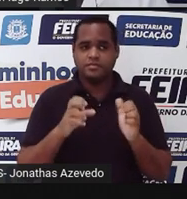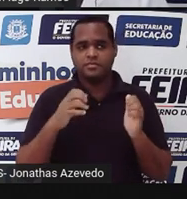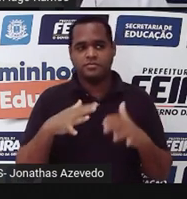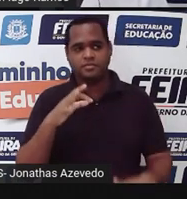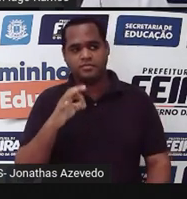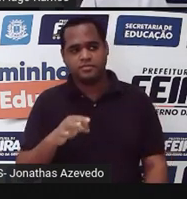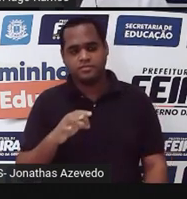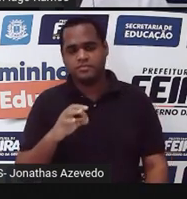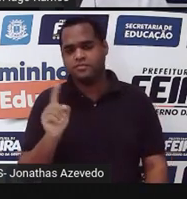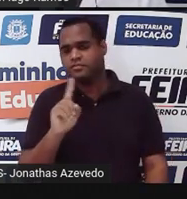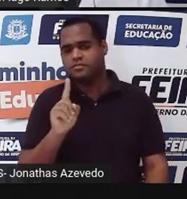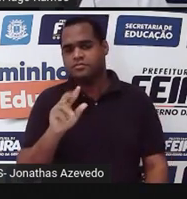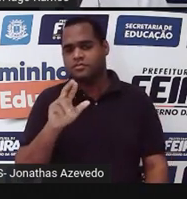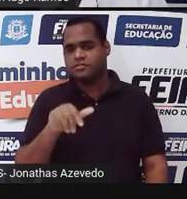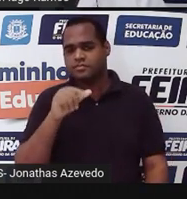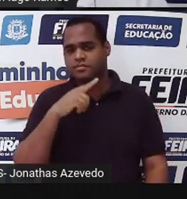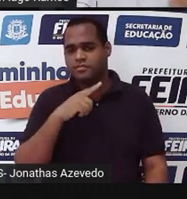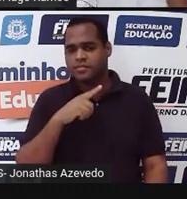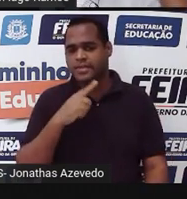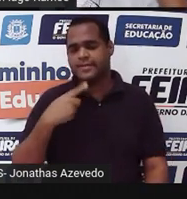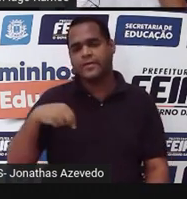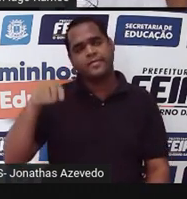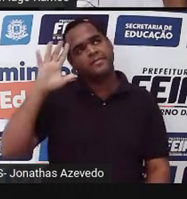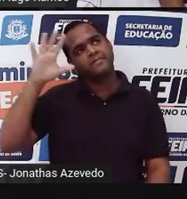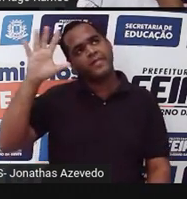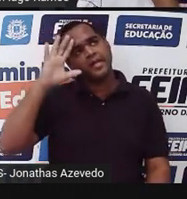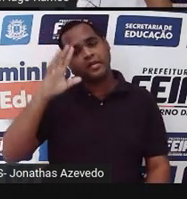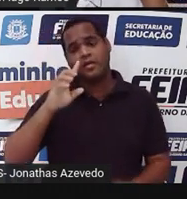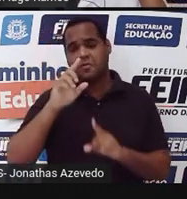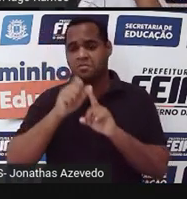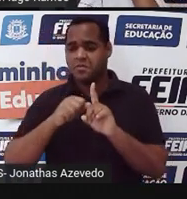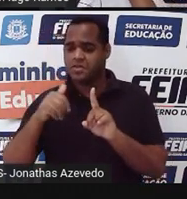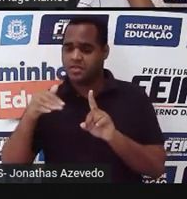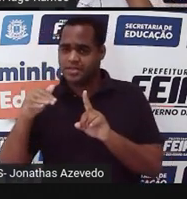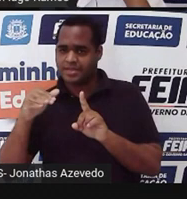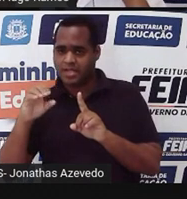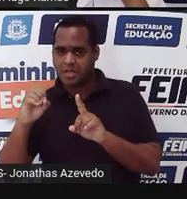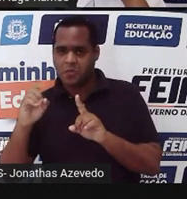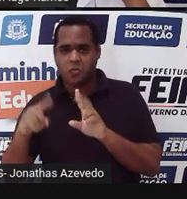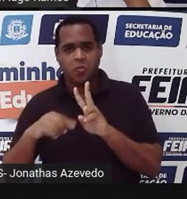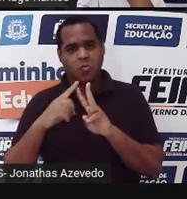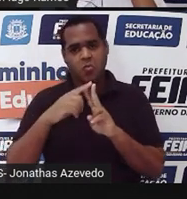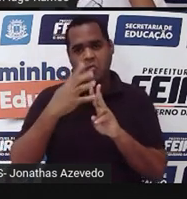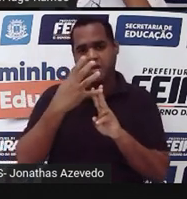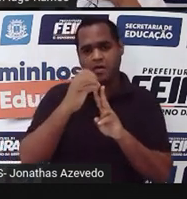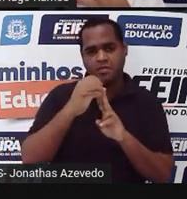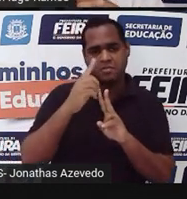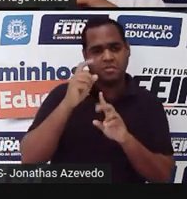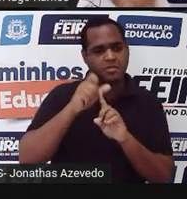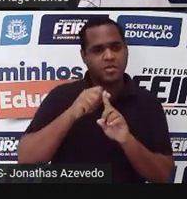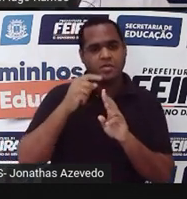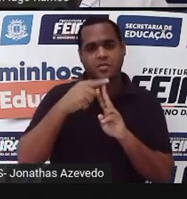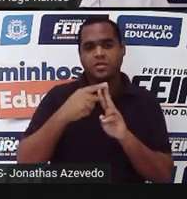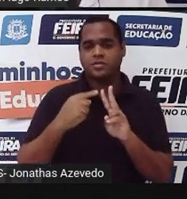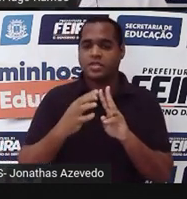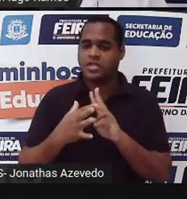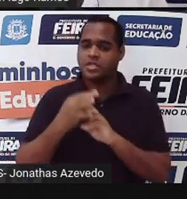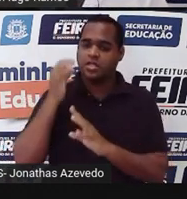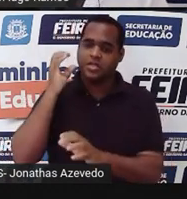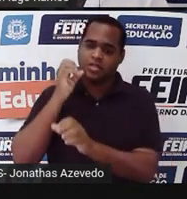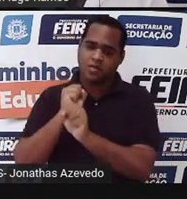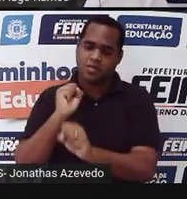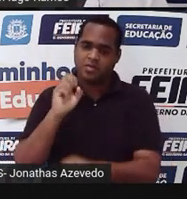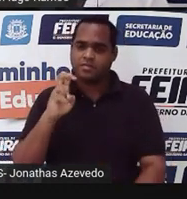bom? A gente não pode pensar por que em um mês aumentou 10% e o outro aumentou 40%. Que nos dois meses foi de